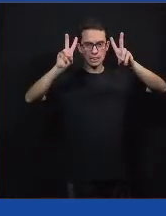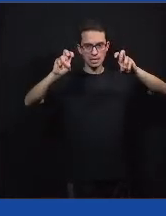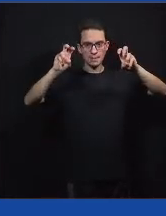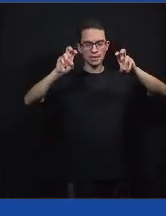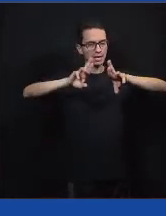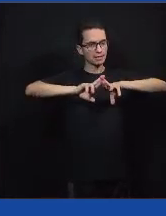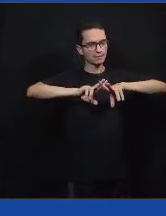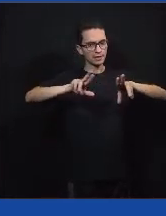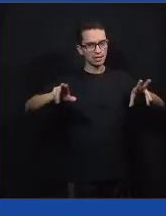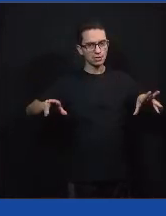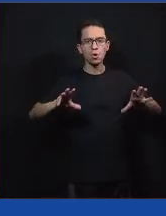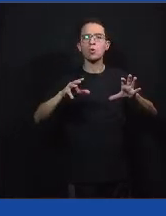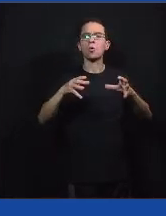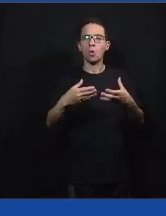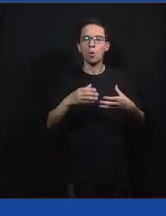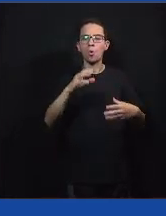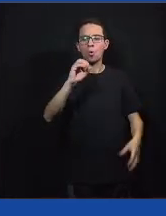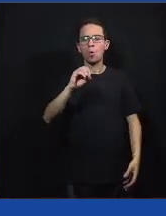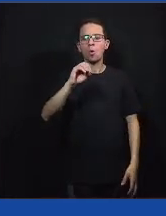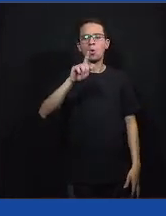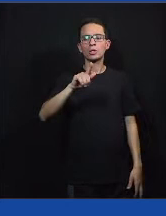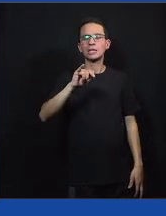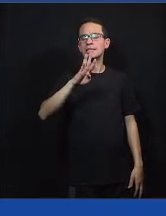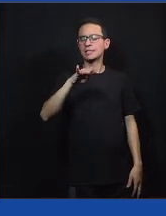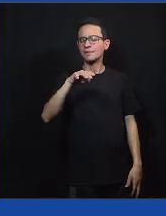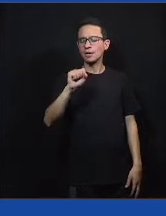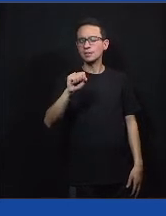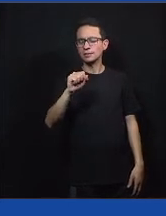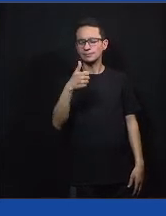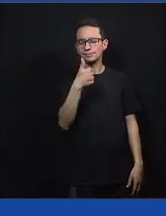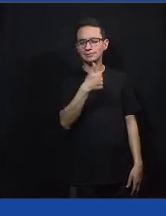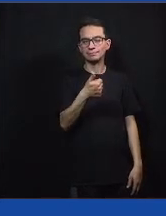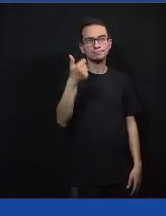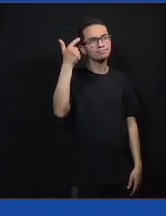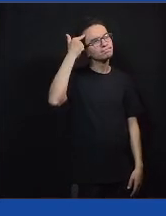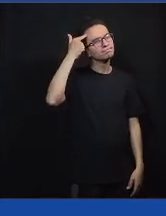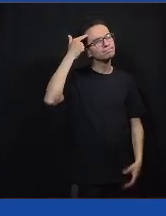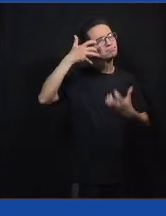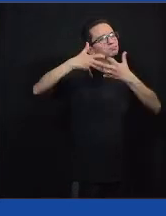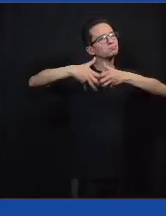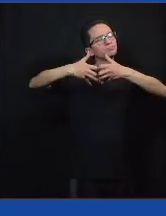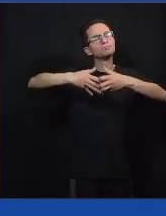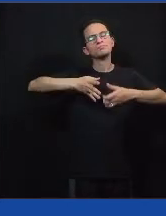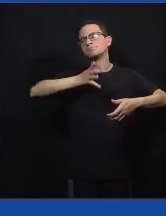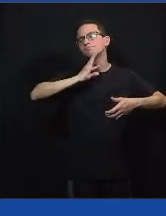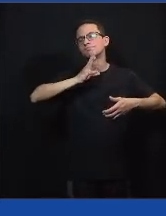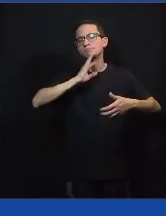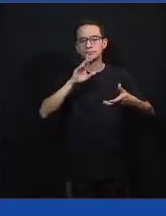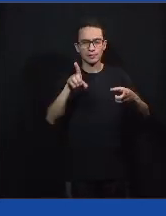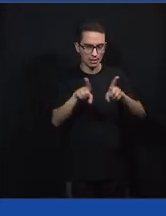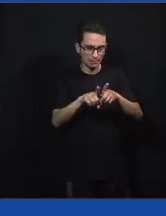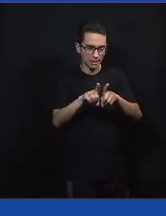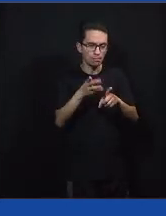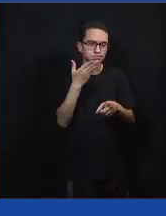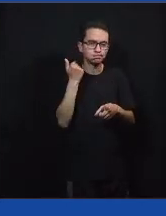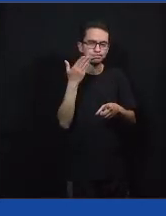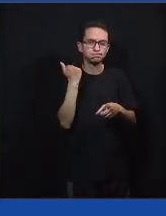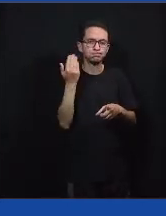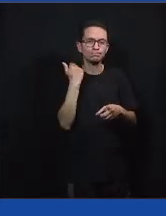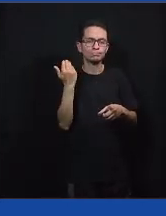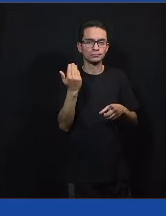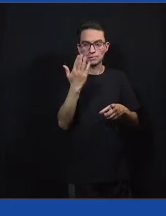cognitivas. O conhecimento, o pensar. Mas, no hall das habilidades, é importante que os